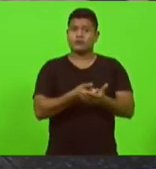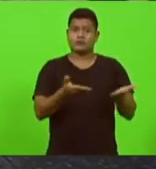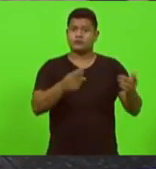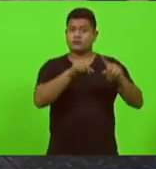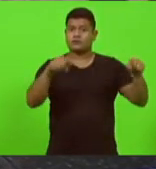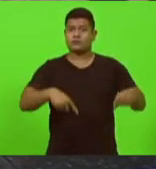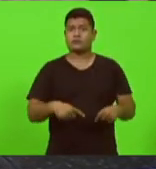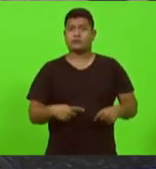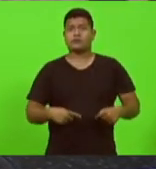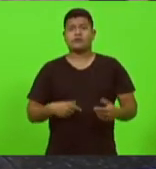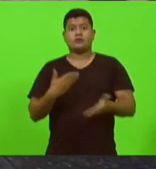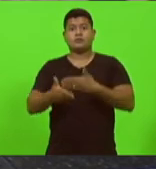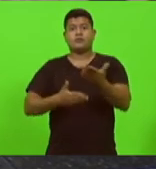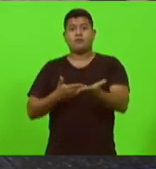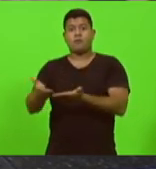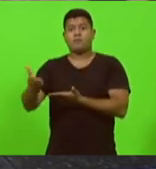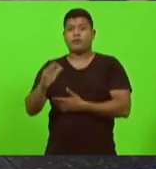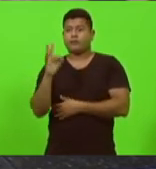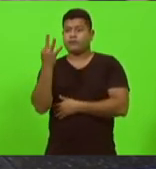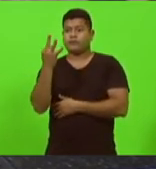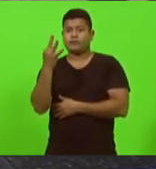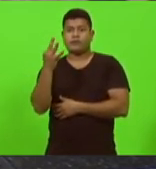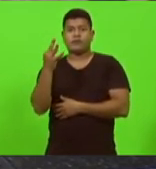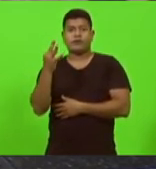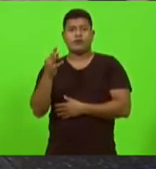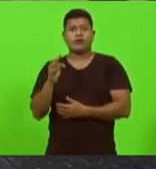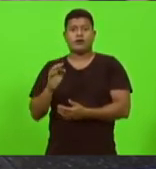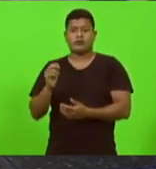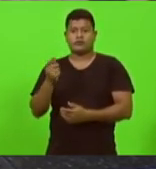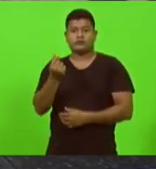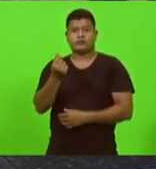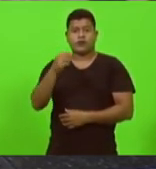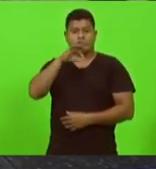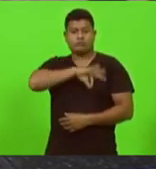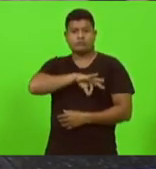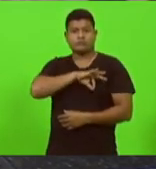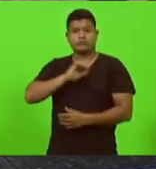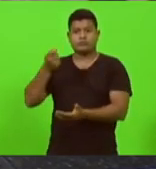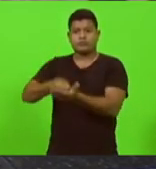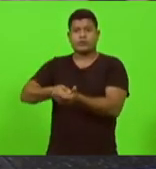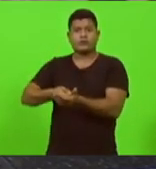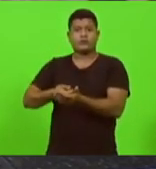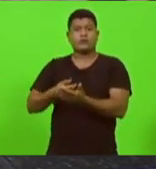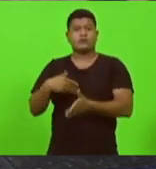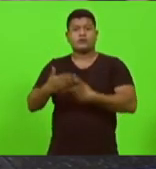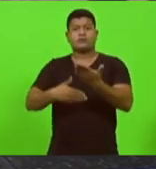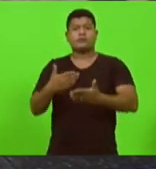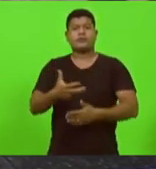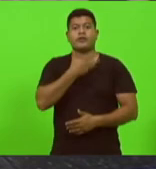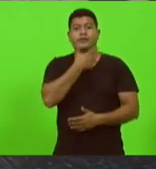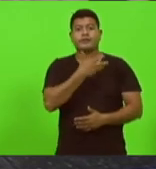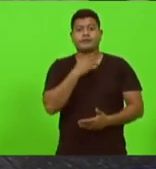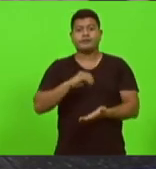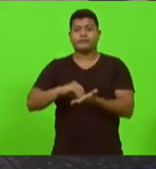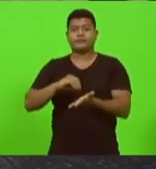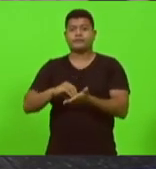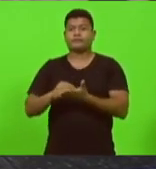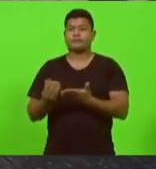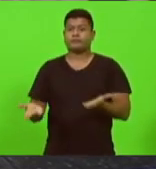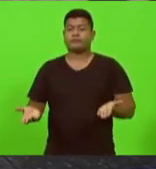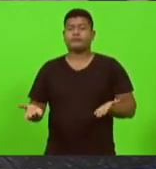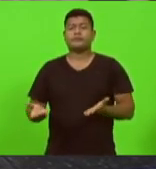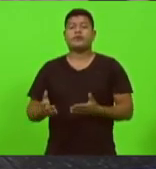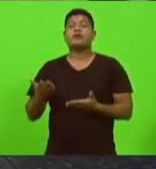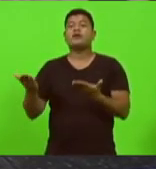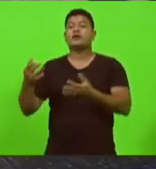pouco entre o mês de fevereiro e dezembro ainda não foi pago e aí está todo mundo lavando as mãos quando que o judiciário vai resolver esse problema